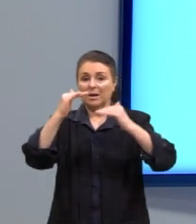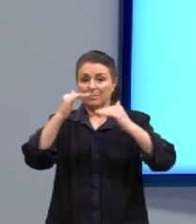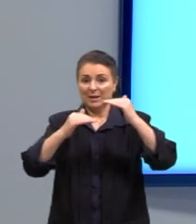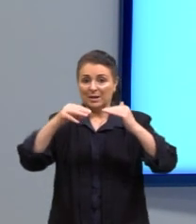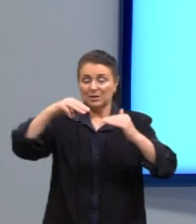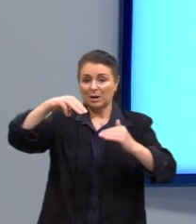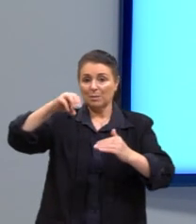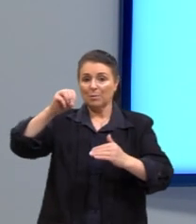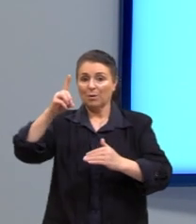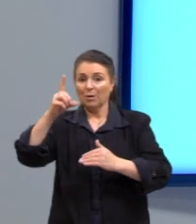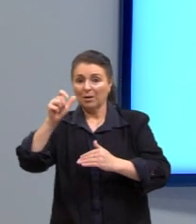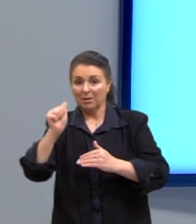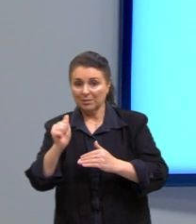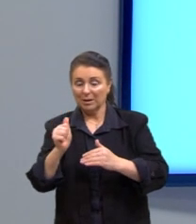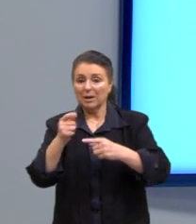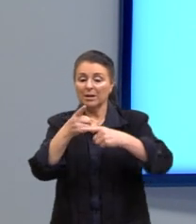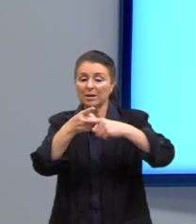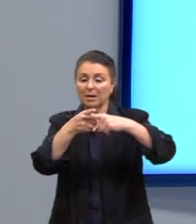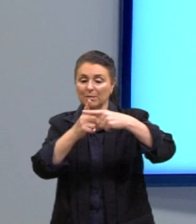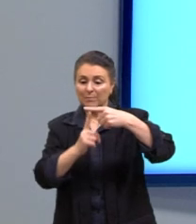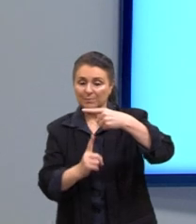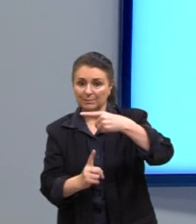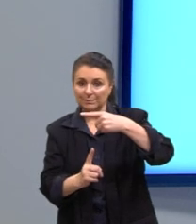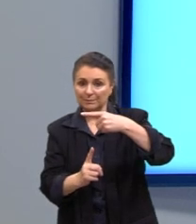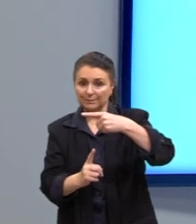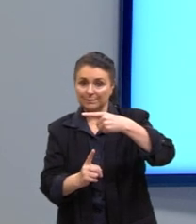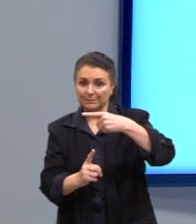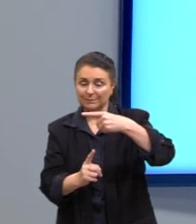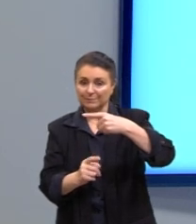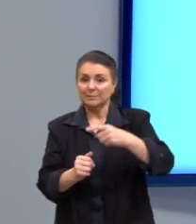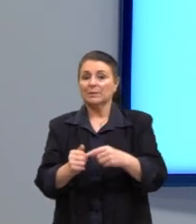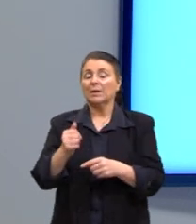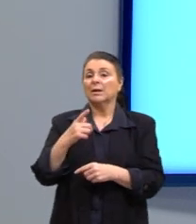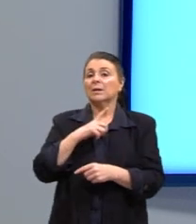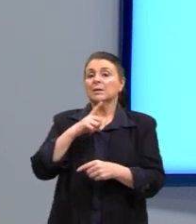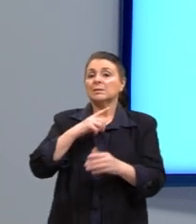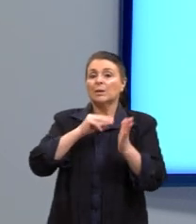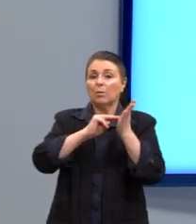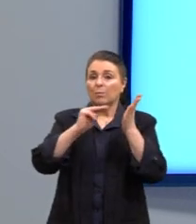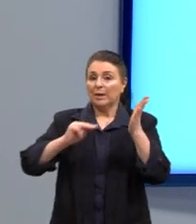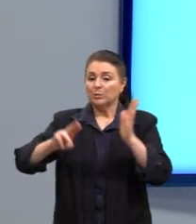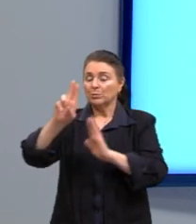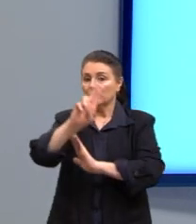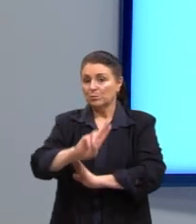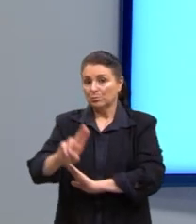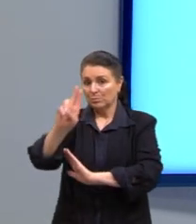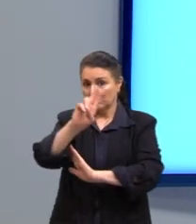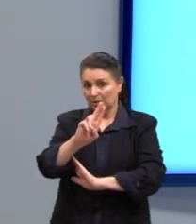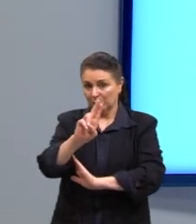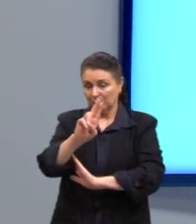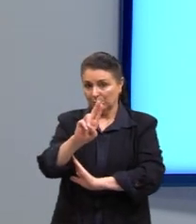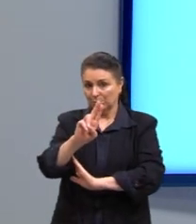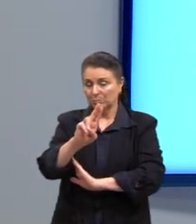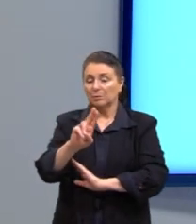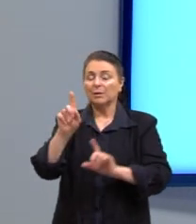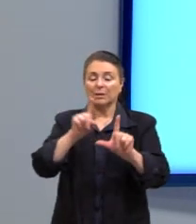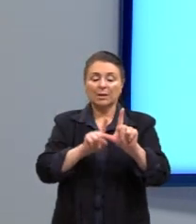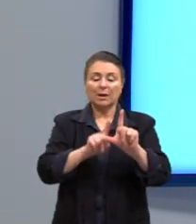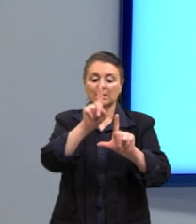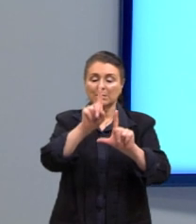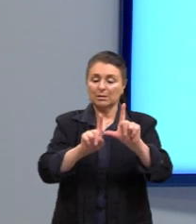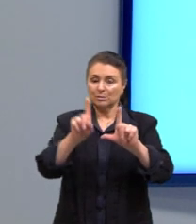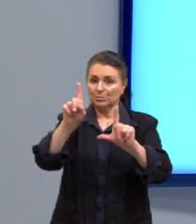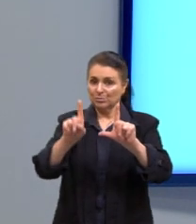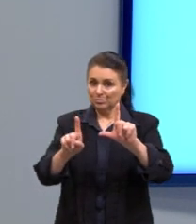e a mediana. Elas são, então, métodos aplicados na nossa estatística